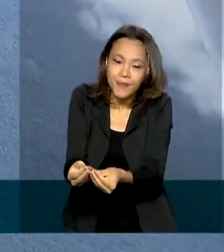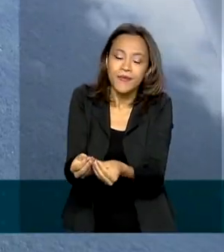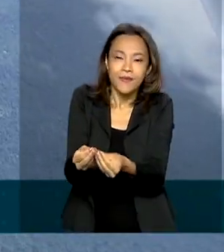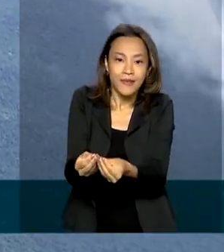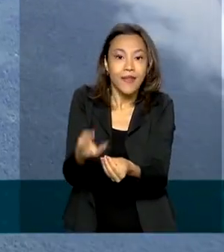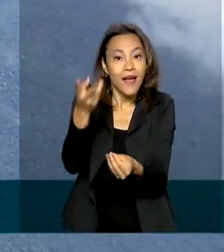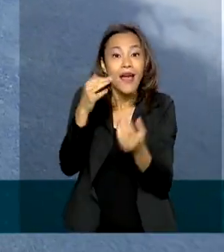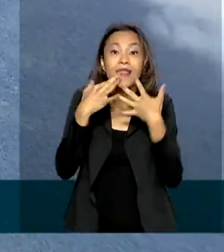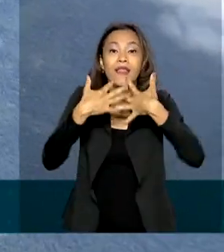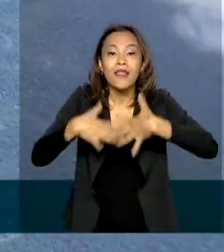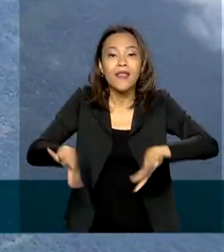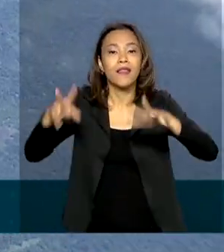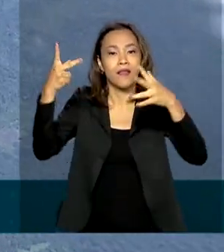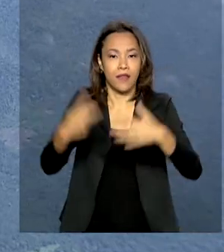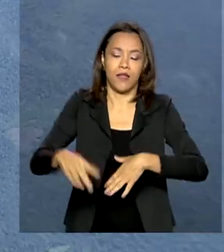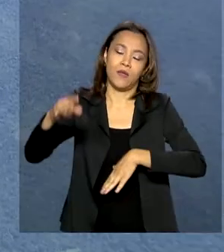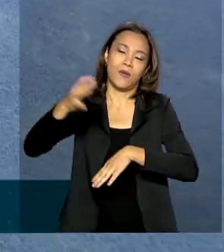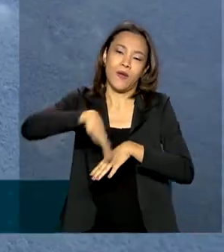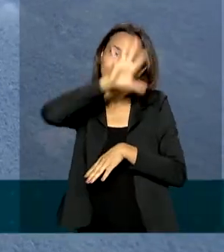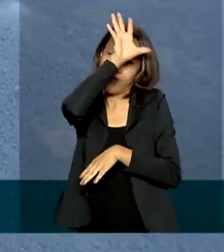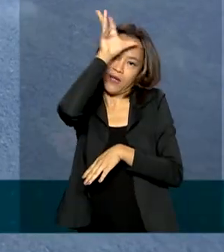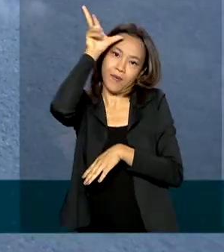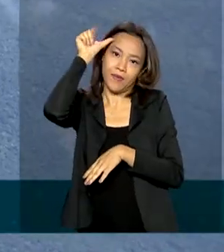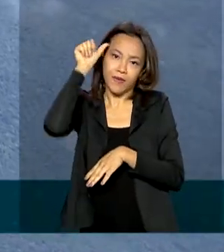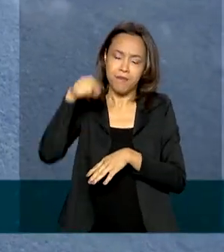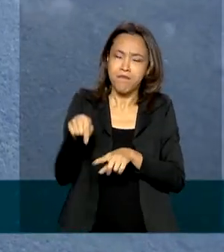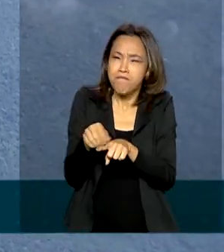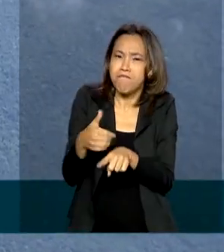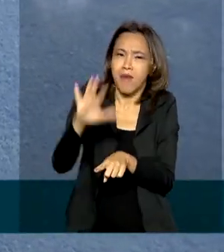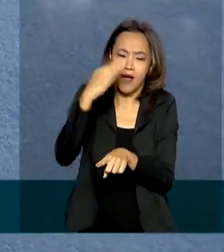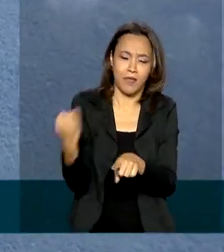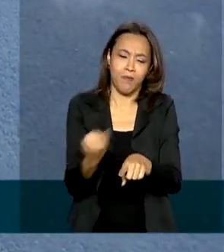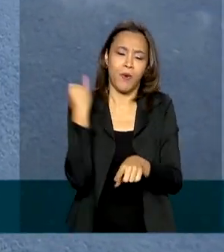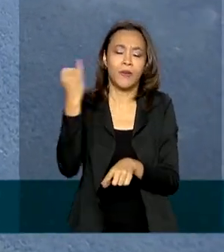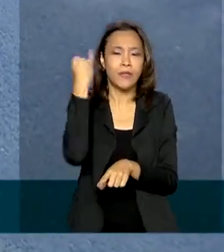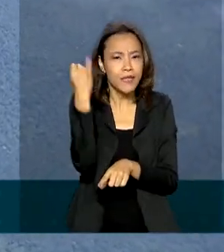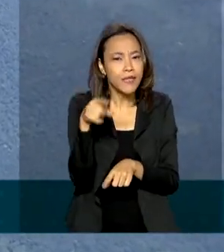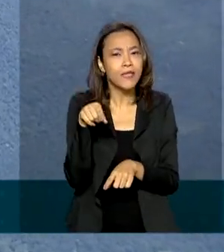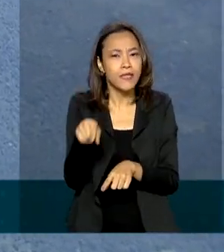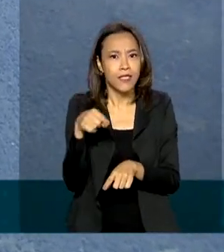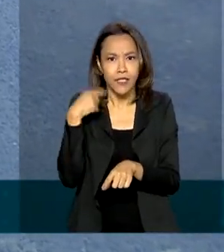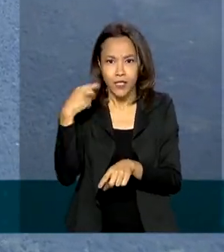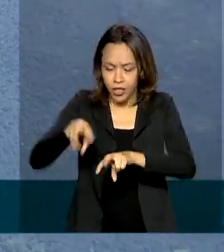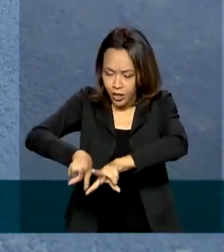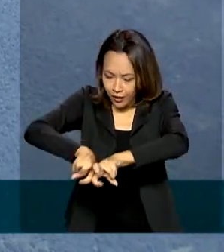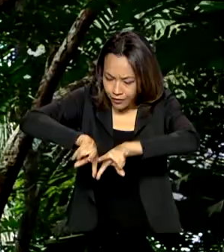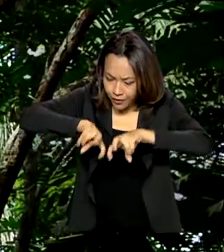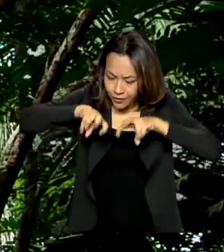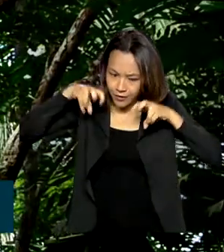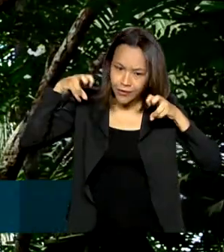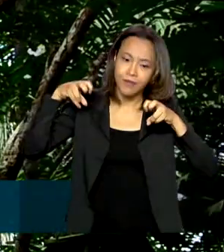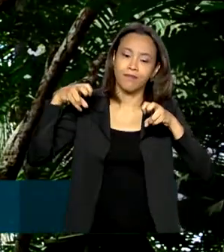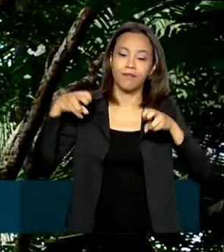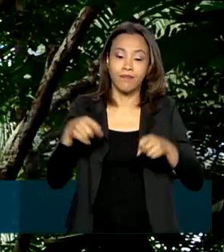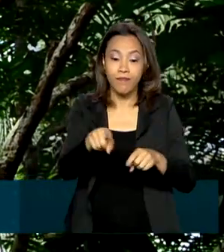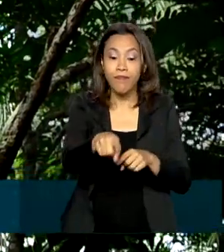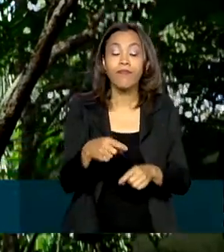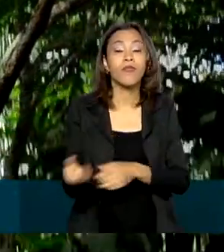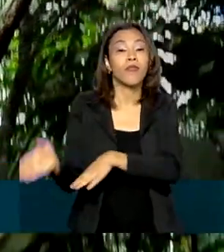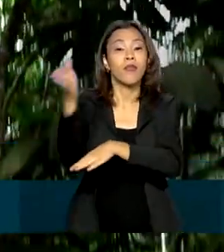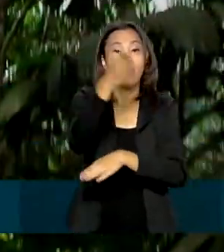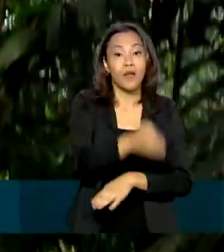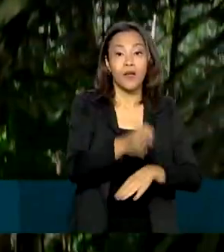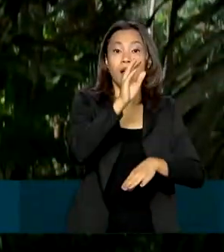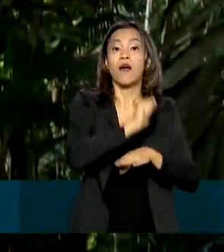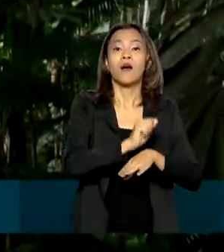nativo da Amazônia. A uma das mais importantes espécies de exploração extrativista. Os estados do